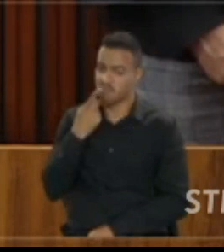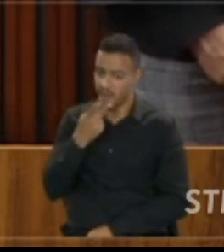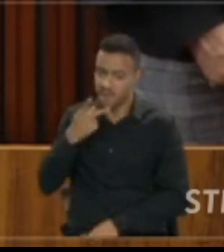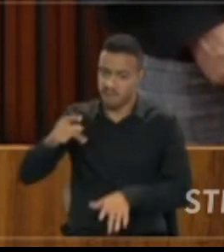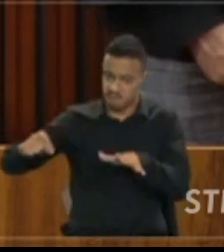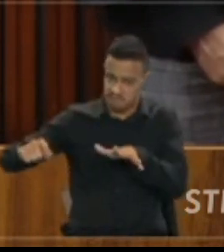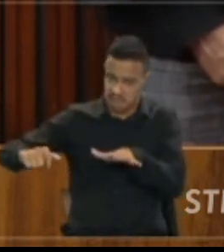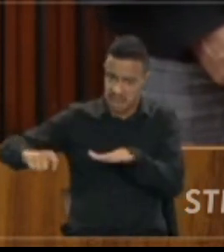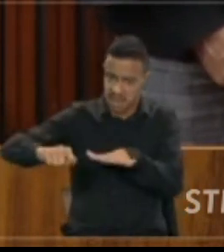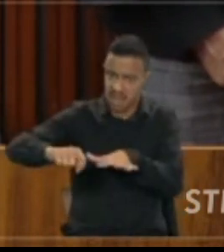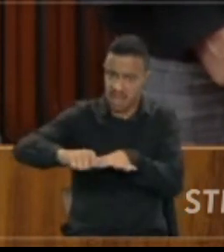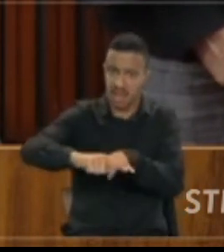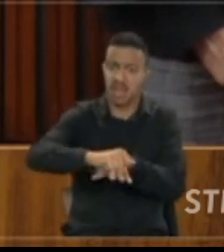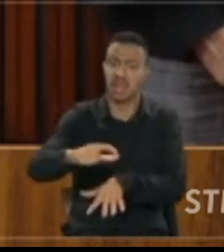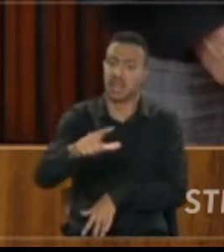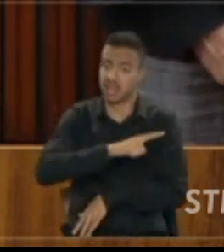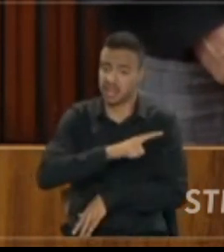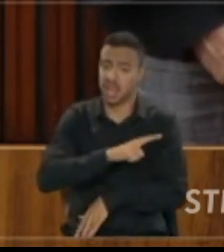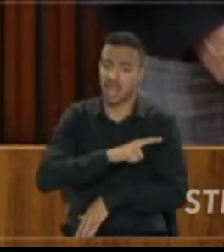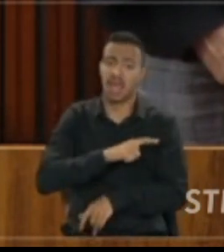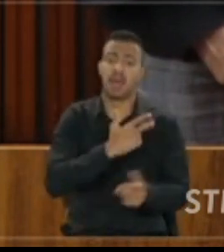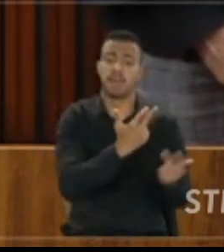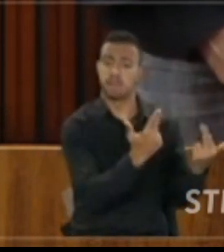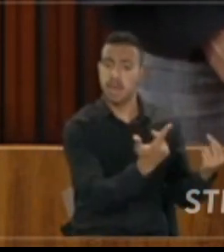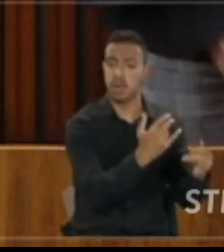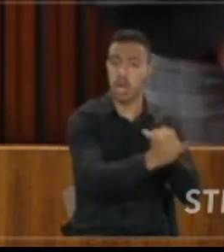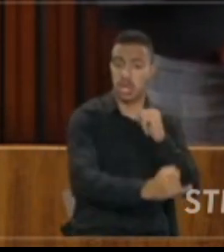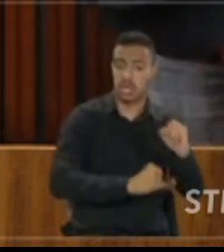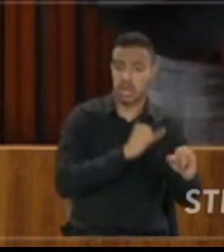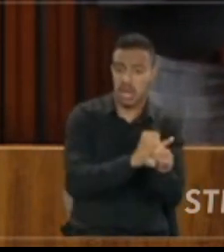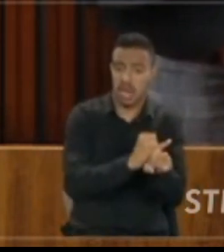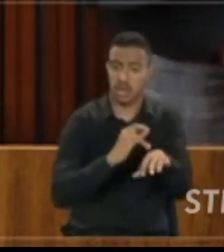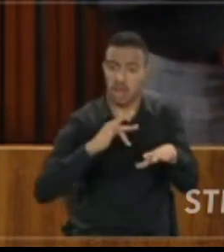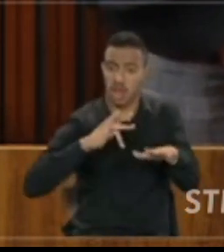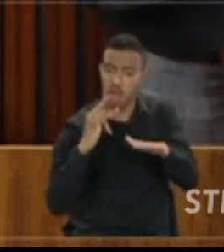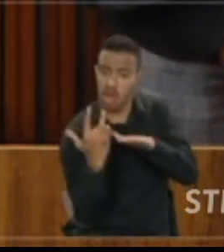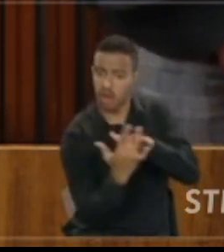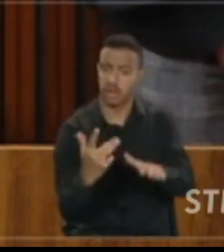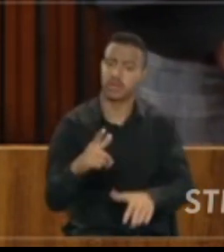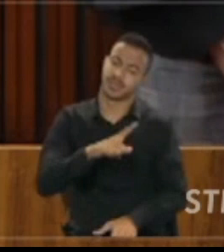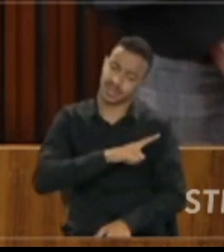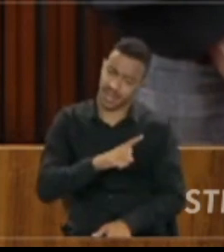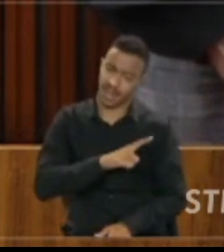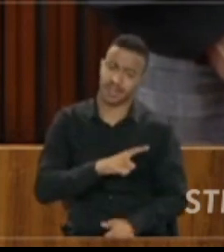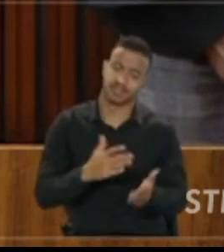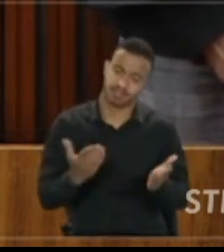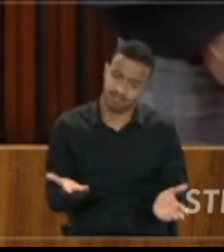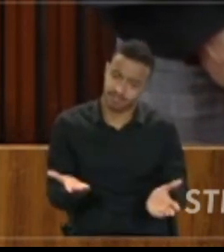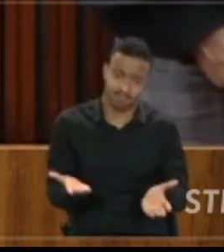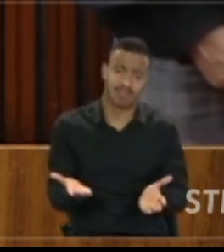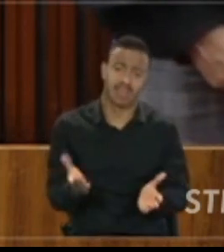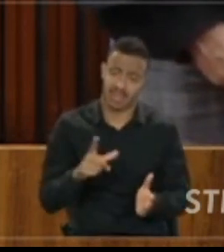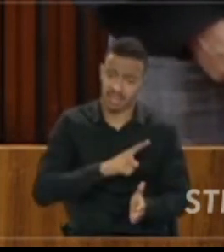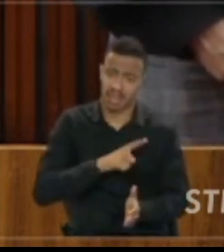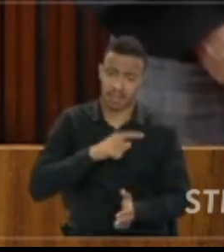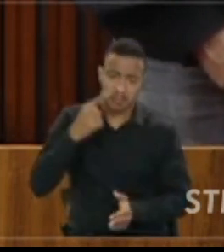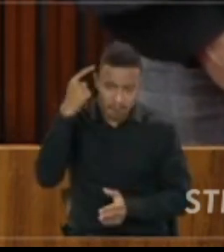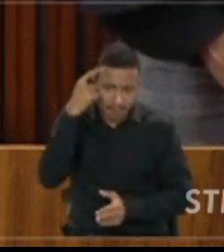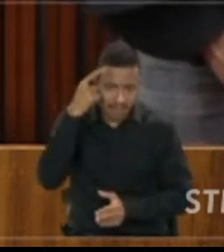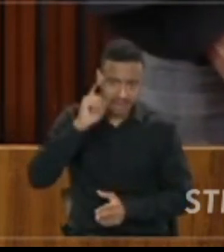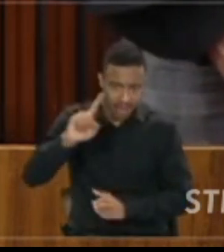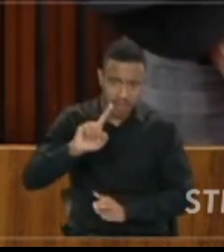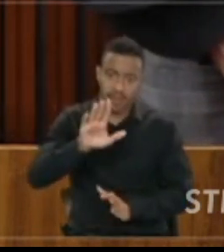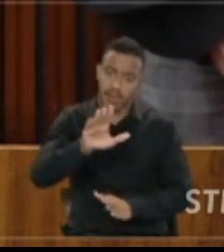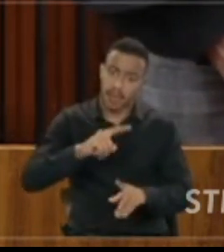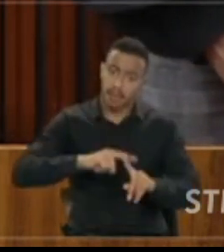entender. A diferença, e essa é a grande diferença, que infelizmente não foi possível há tempo aprovar no Congresso Nacional,